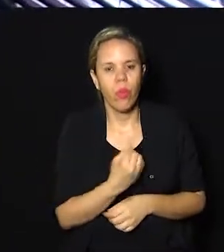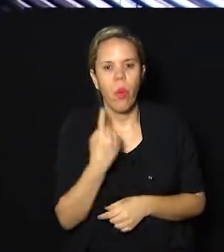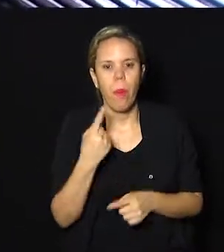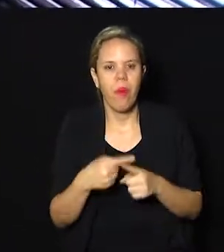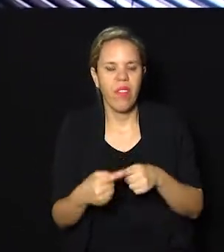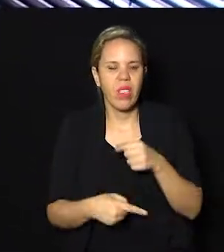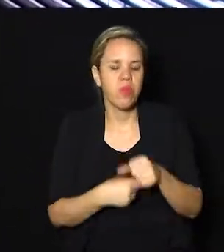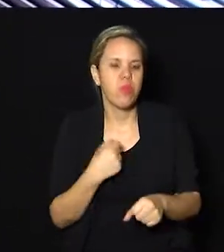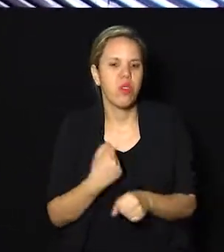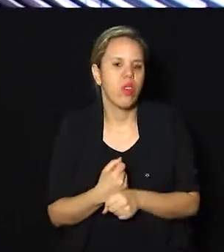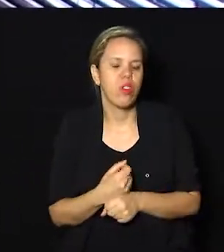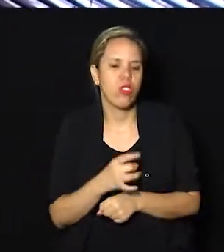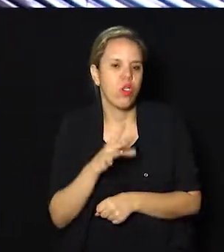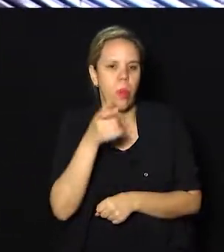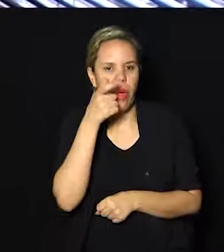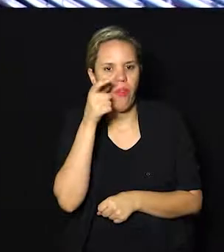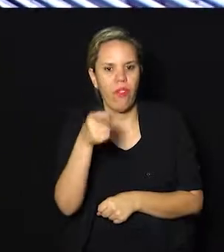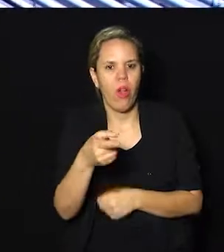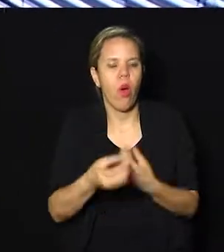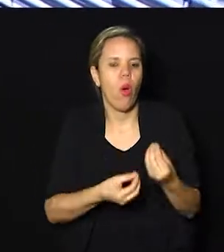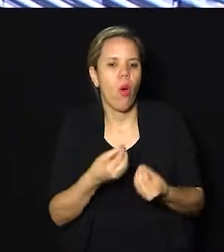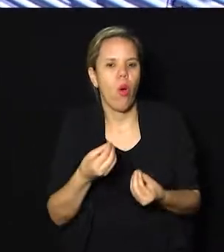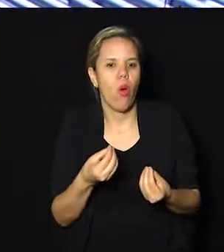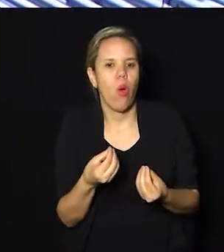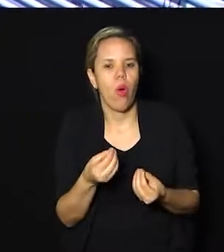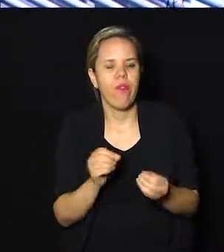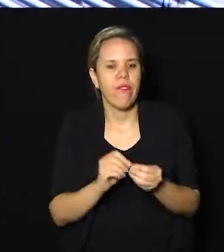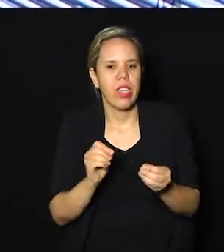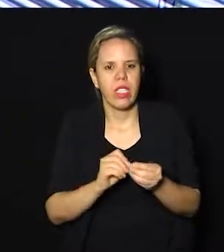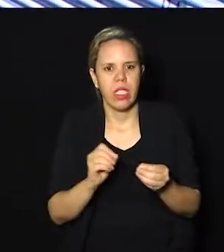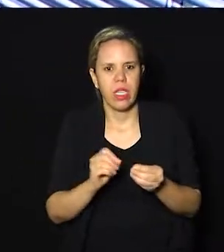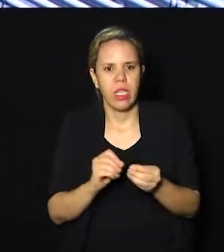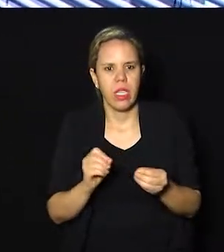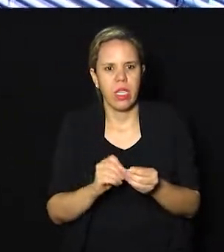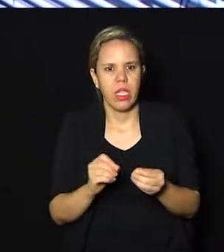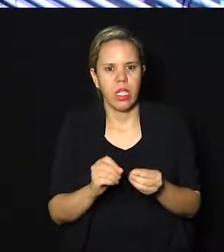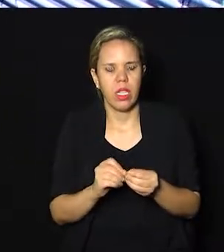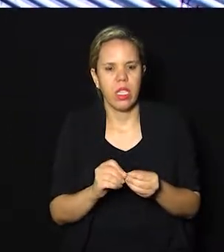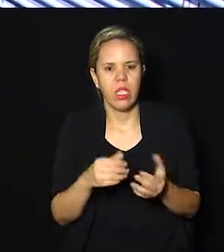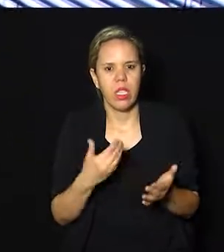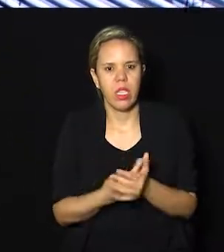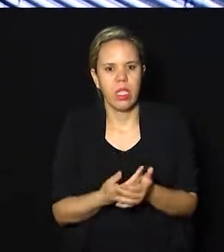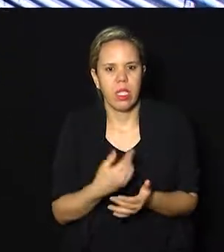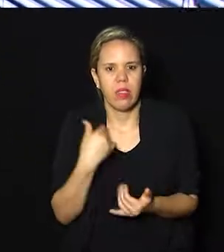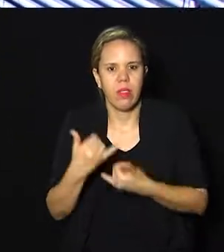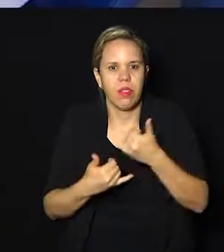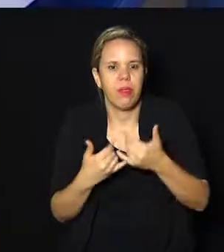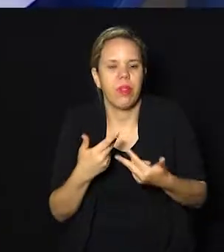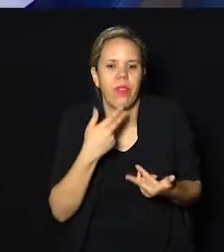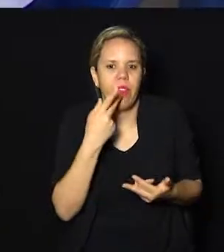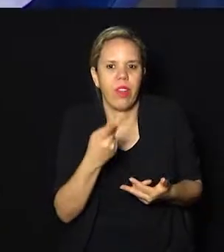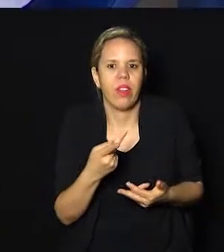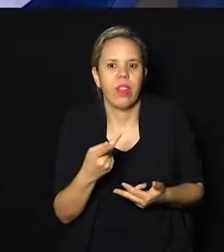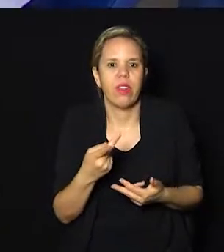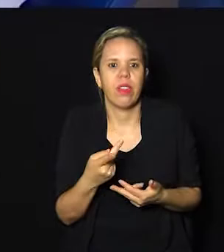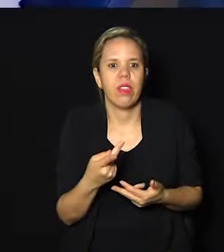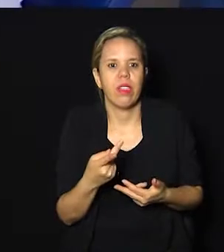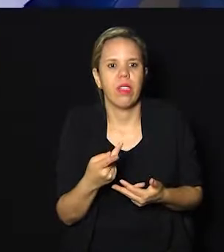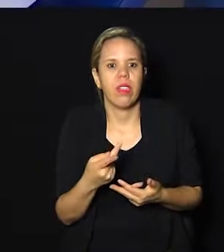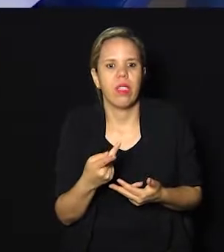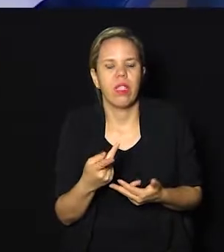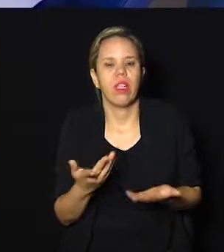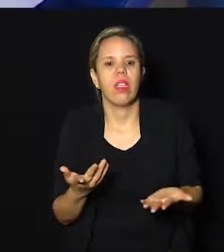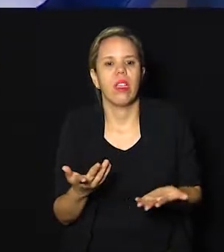vez por ano para eu ver como é que está, para fazer uma... A gente até brinca que é